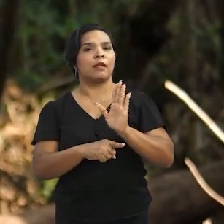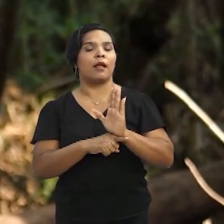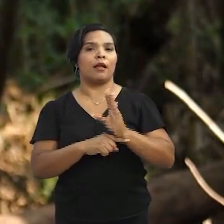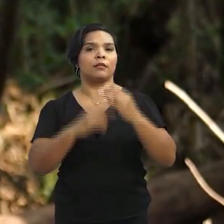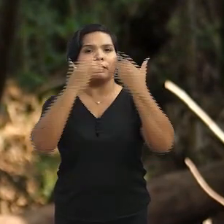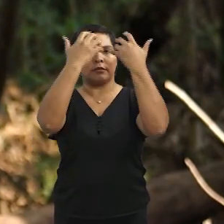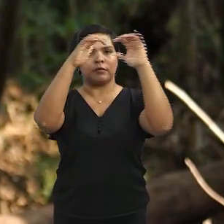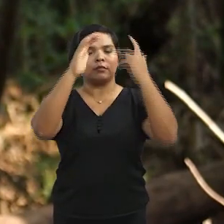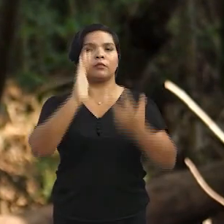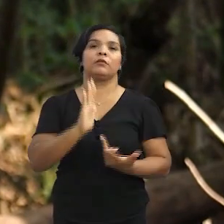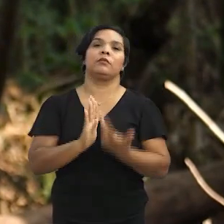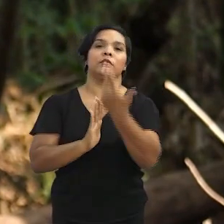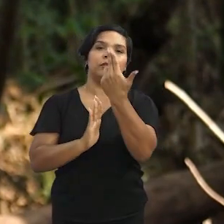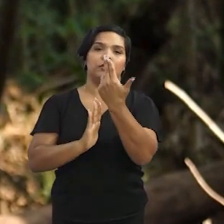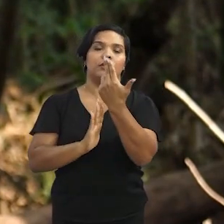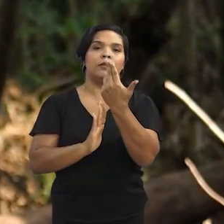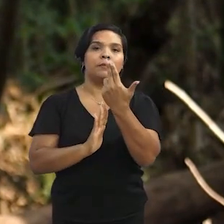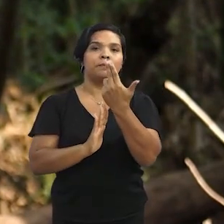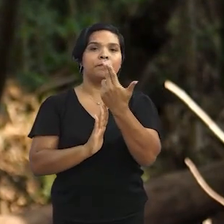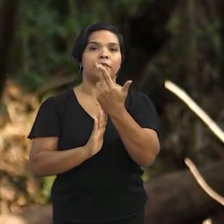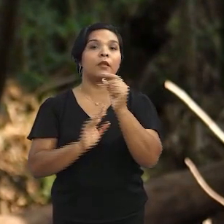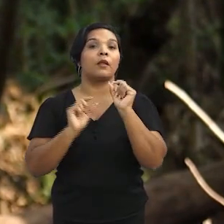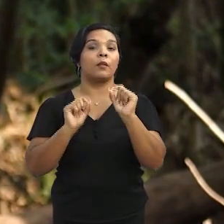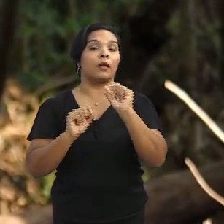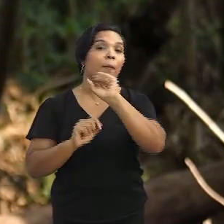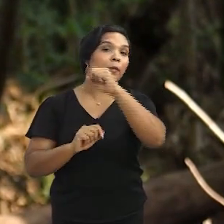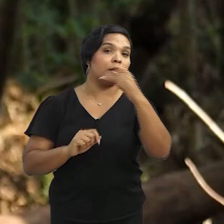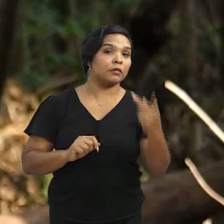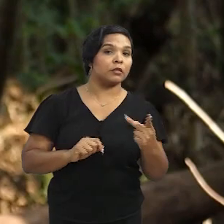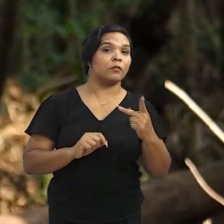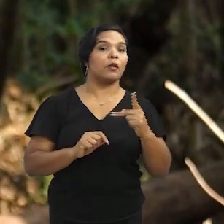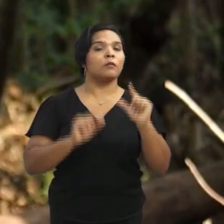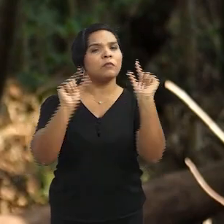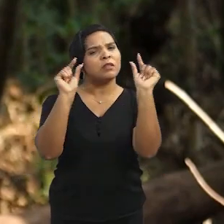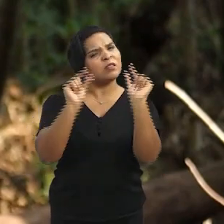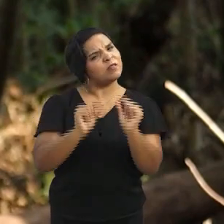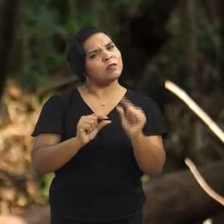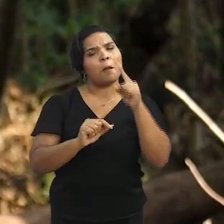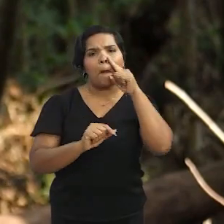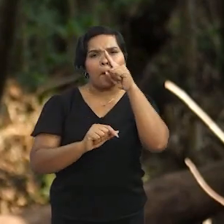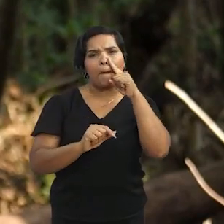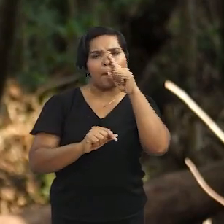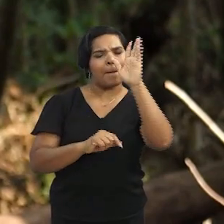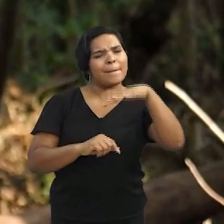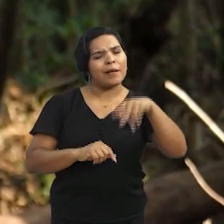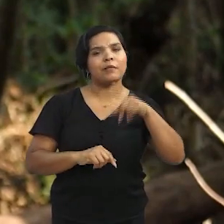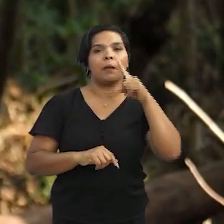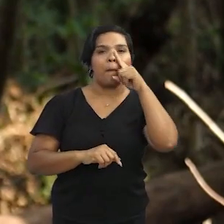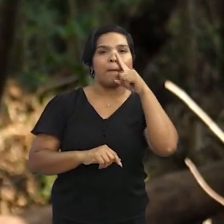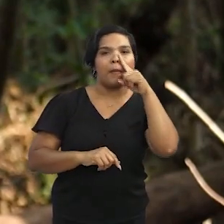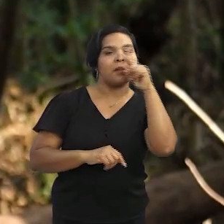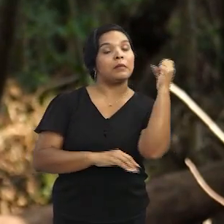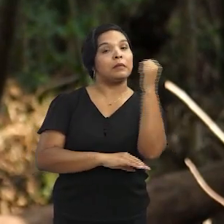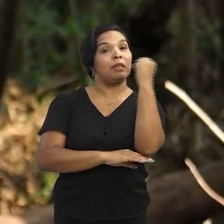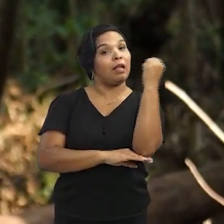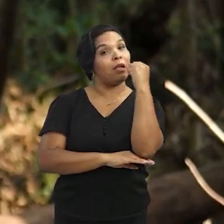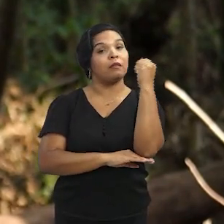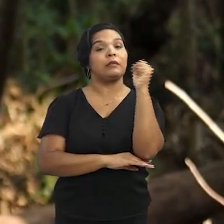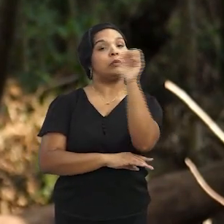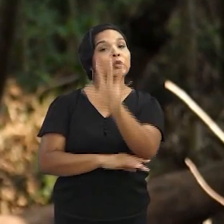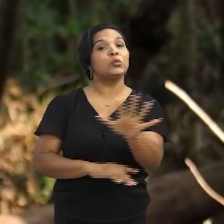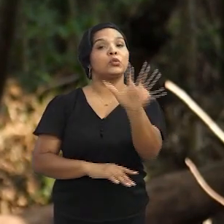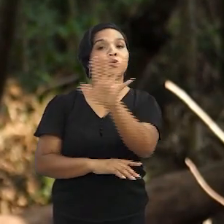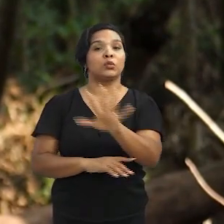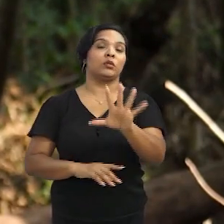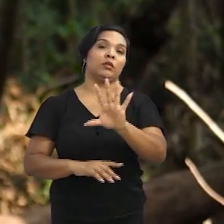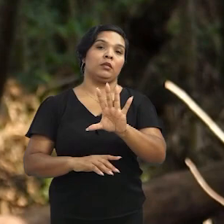auxiliar a realização de neurocirurgias. A ferramenta é desenvolvida para tornar minimamente invasivas as neurocirurgias por